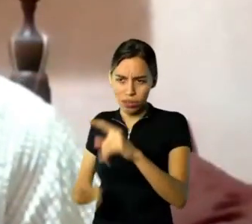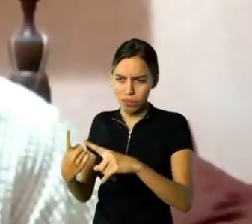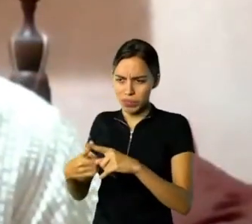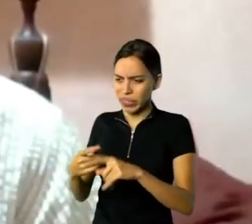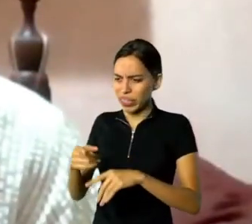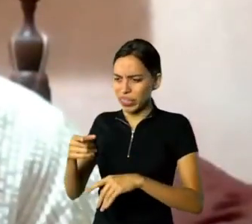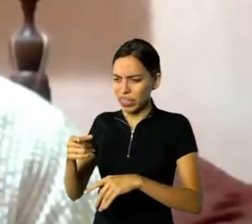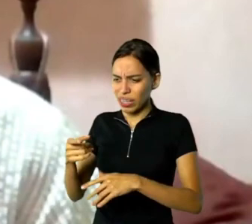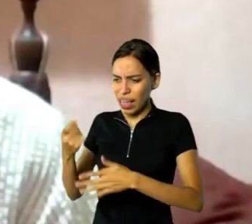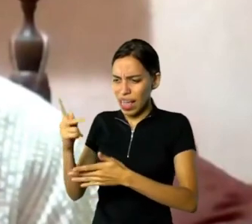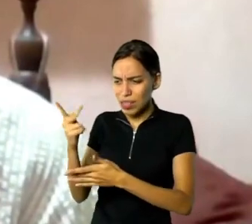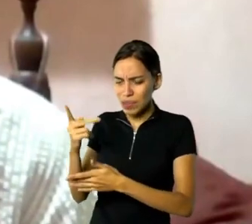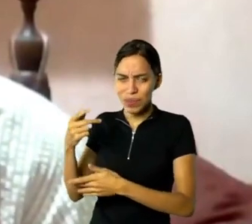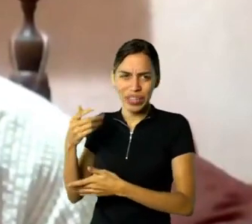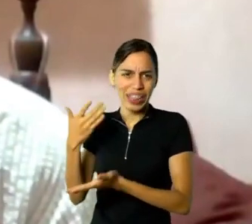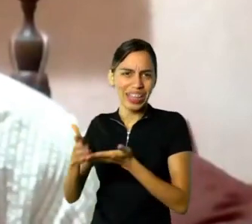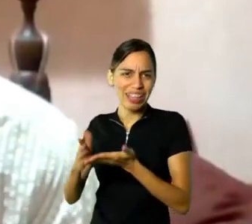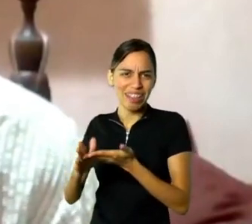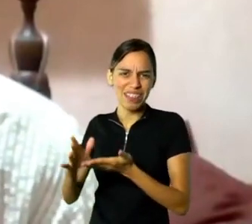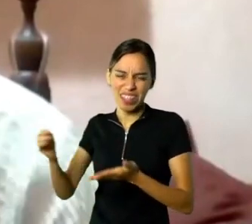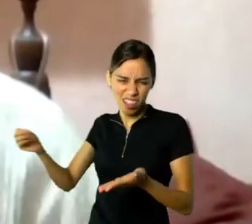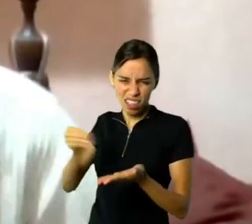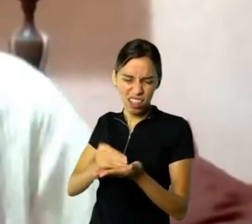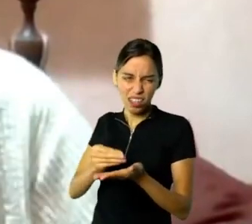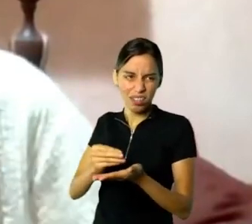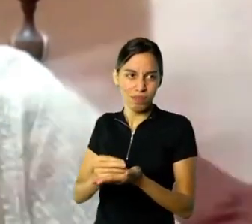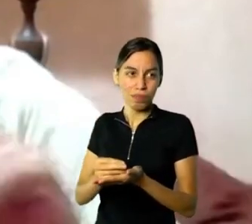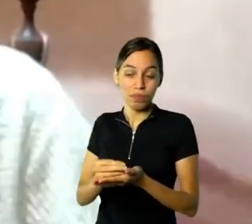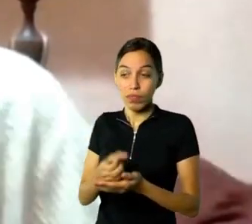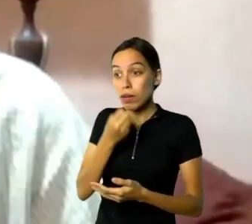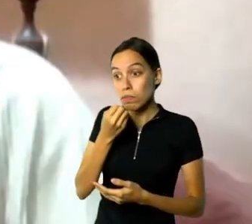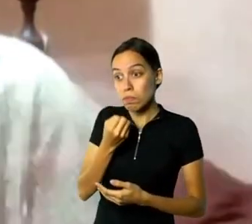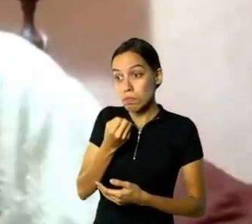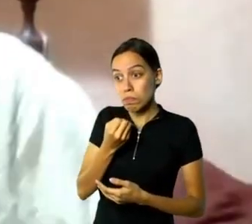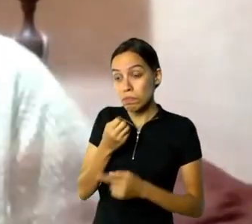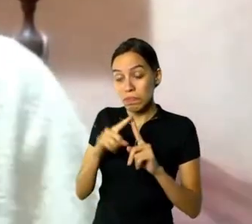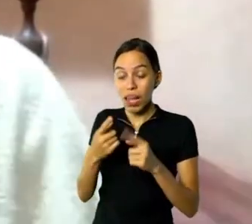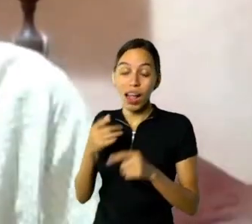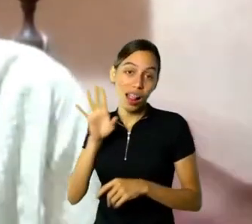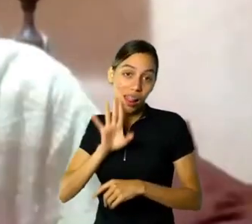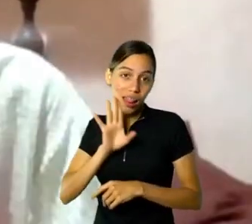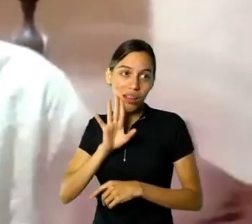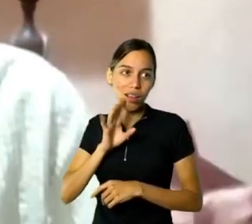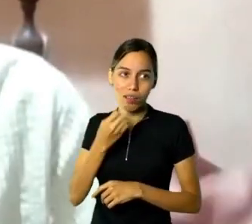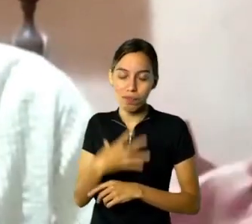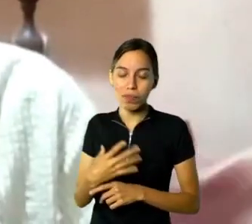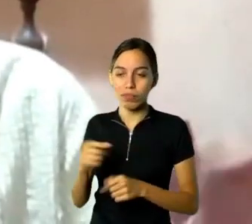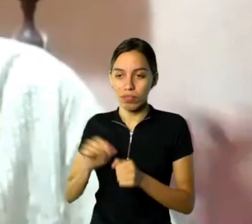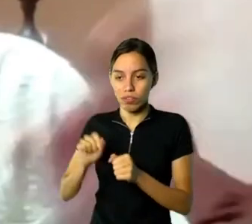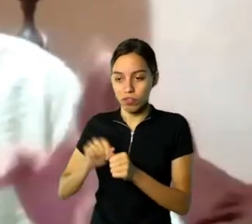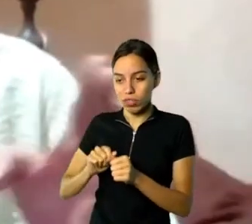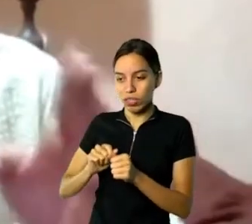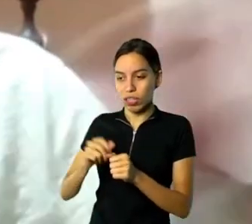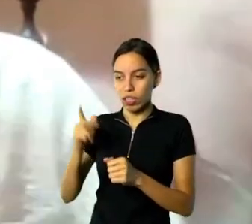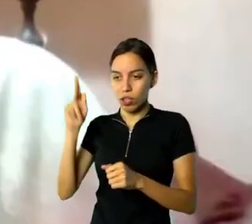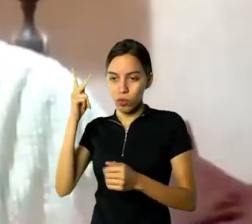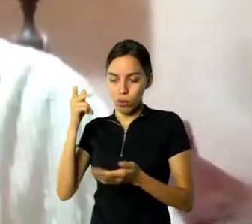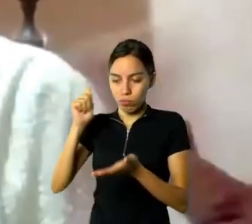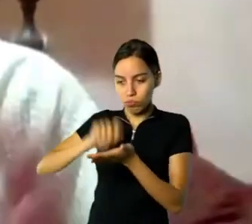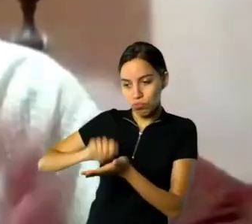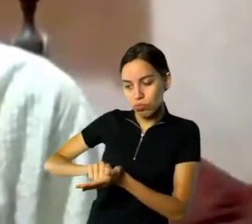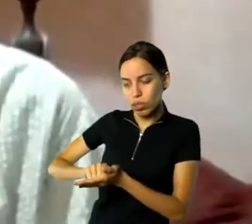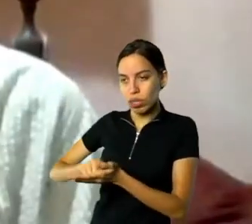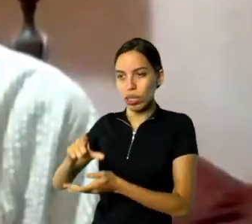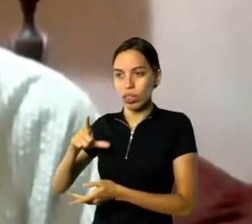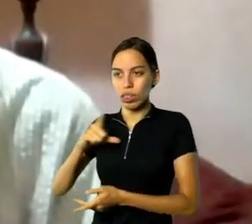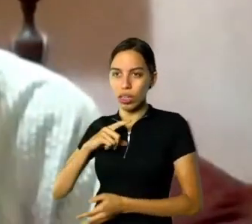é legal de fazer esse tipo de construção, mas sempre linkando com o presente também, as coisas. O está acontecendo agora, como